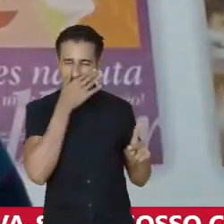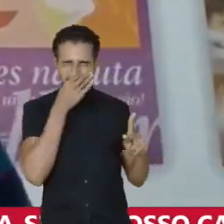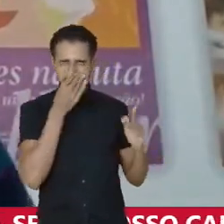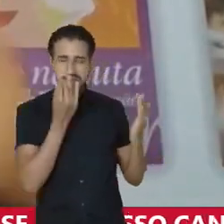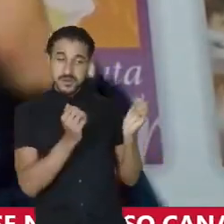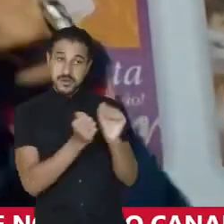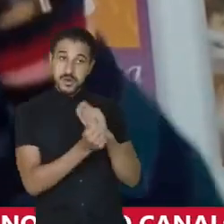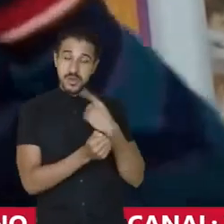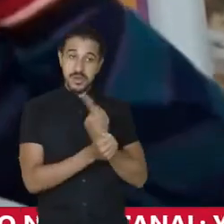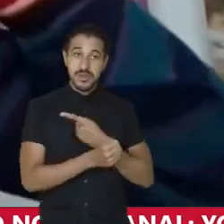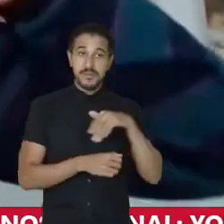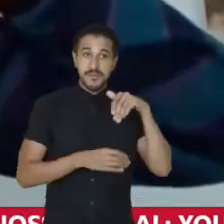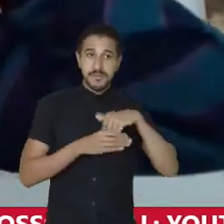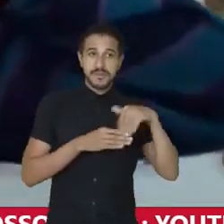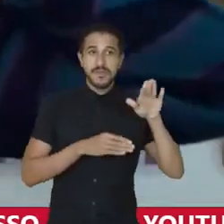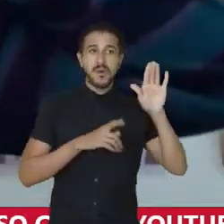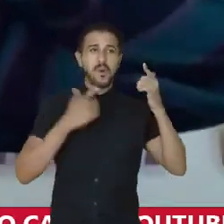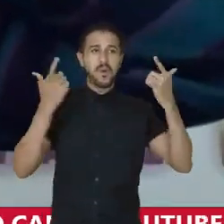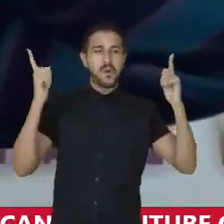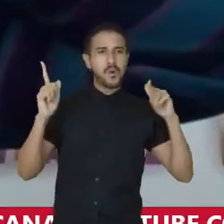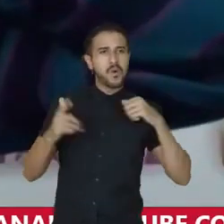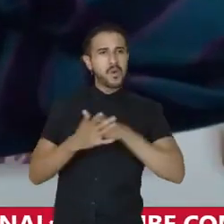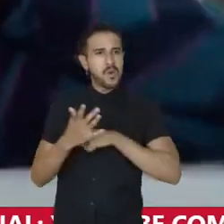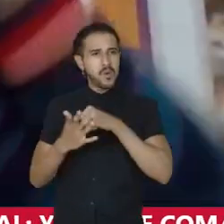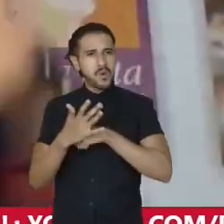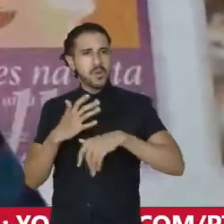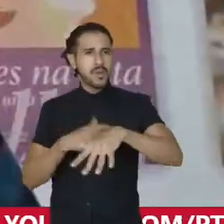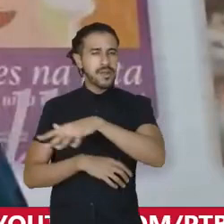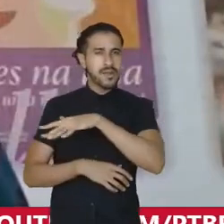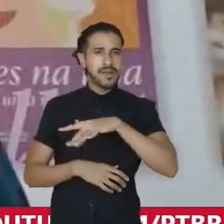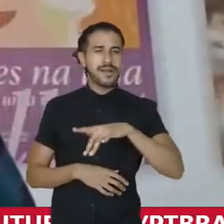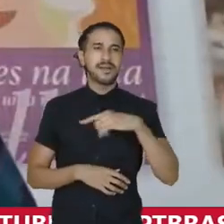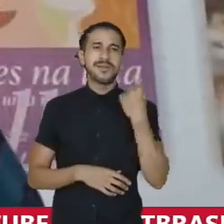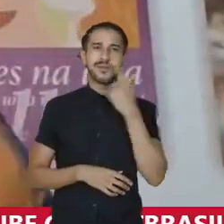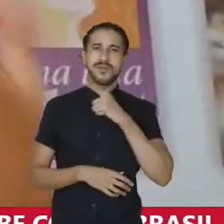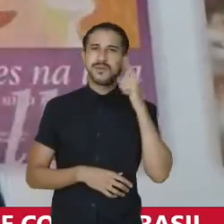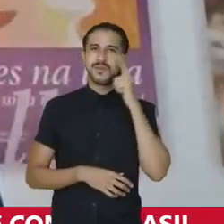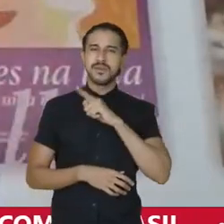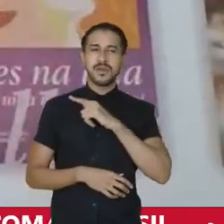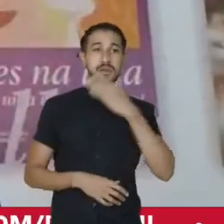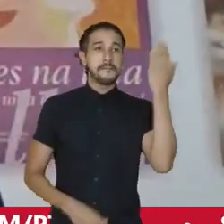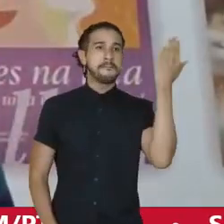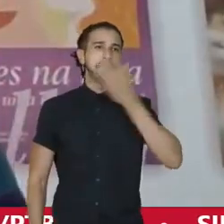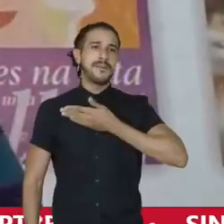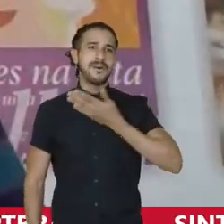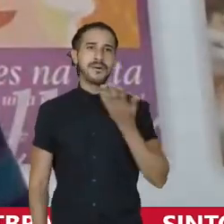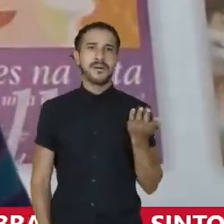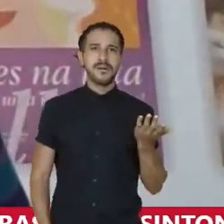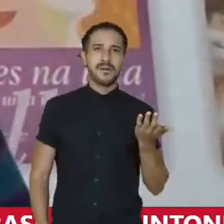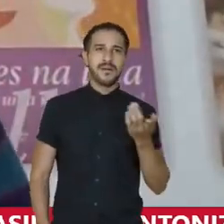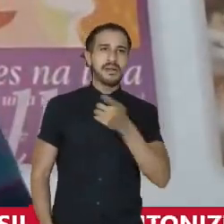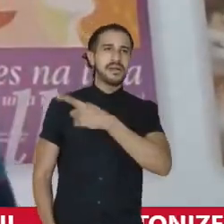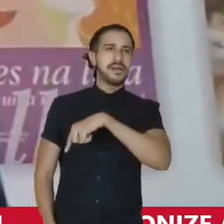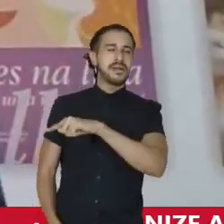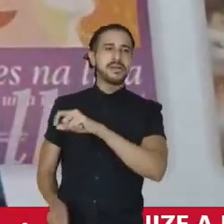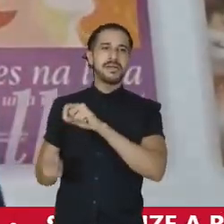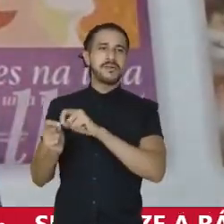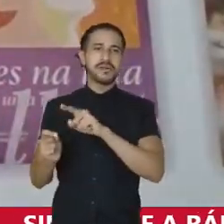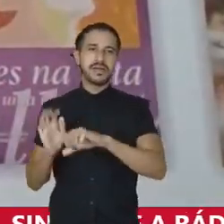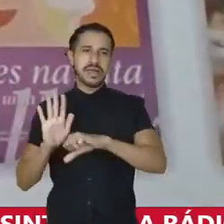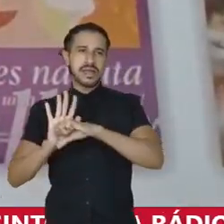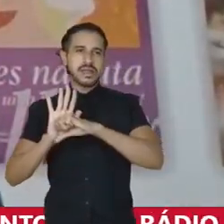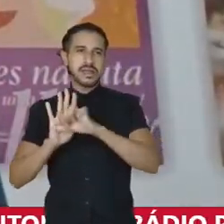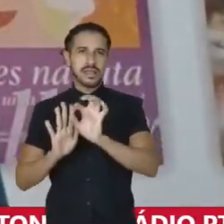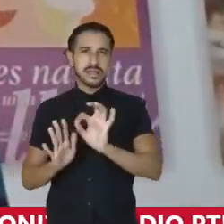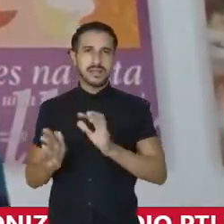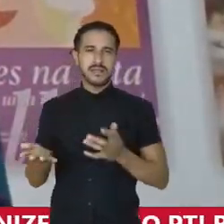com o nosso mandato e tantos outros lutadores e lutadoras é que tivemos que comprovar que eles não haviam cometido nenhum